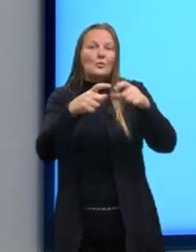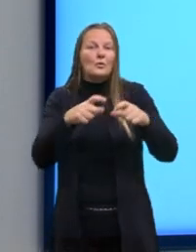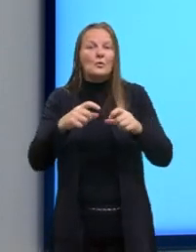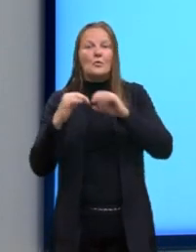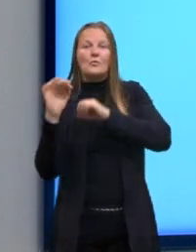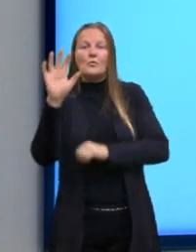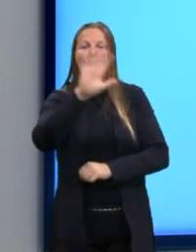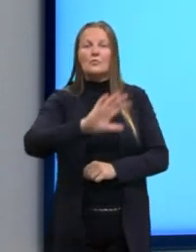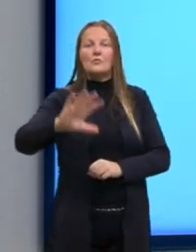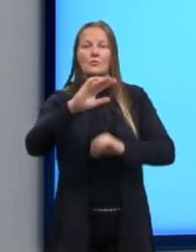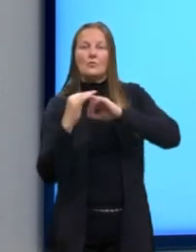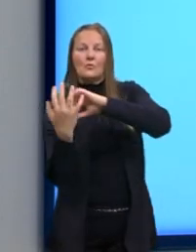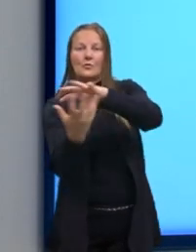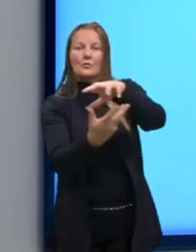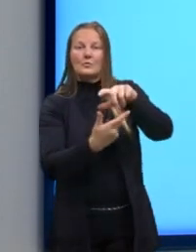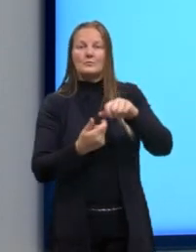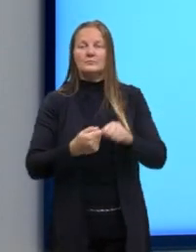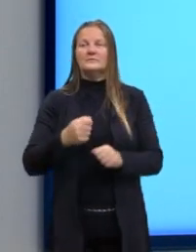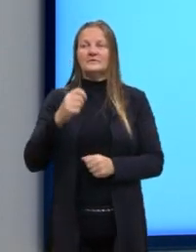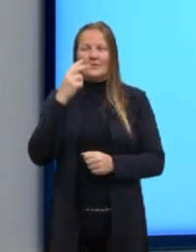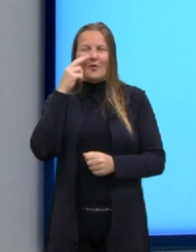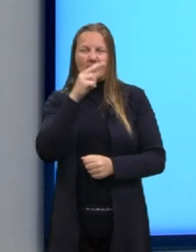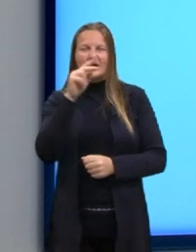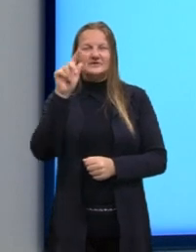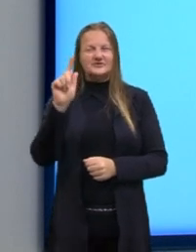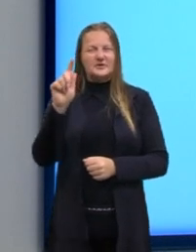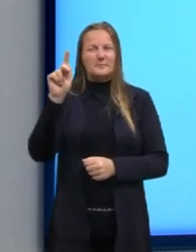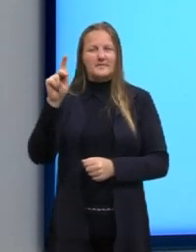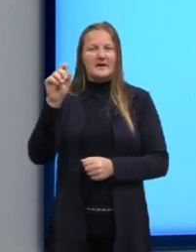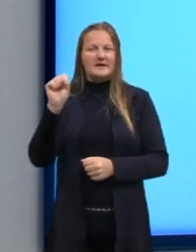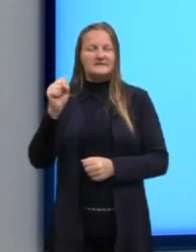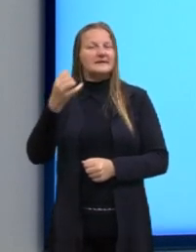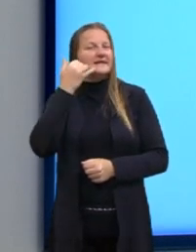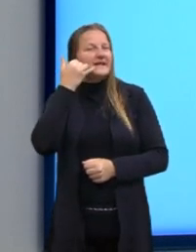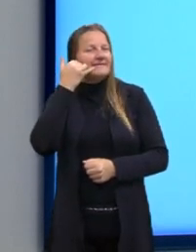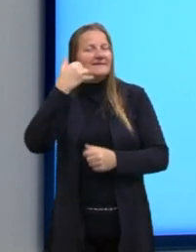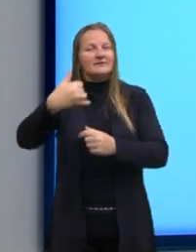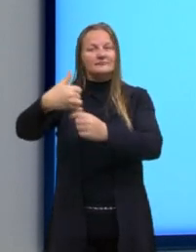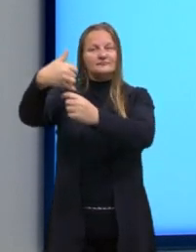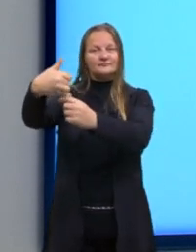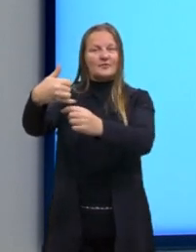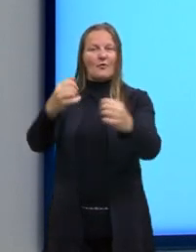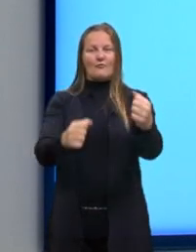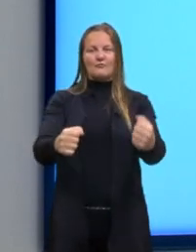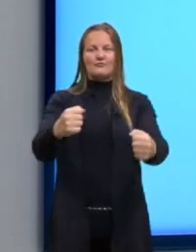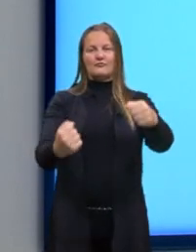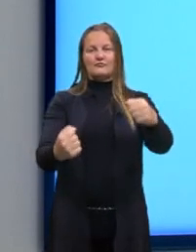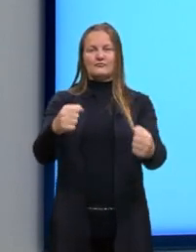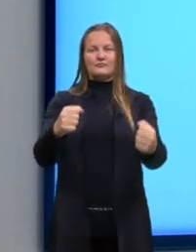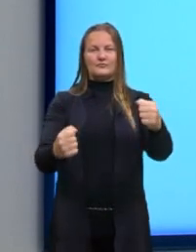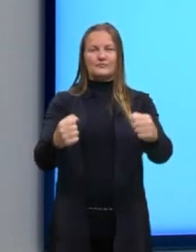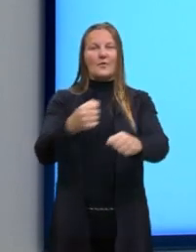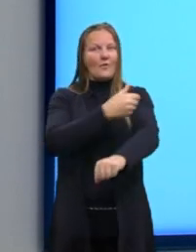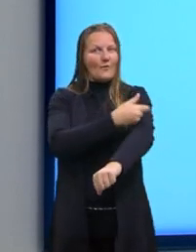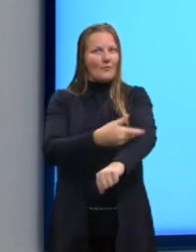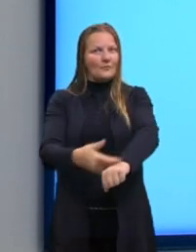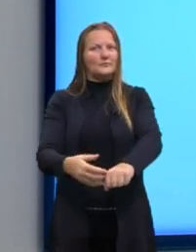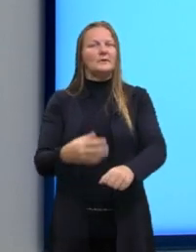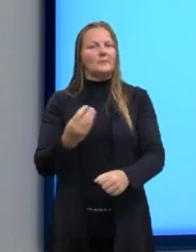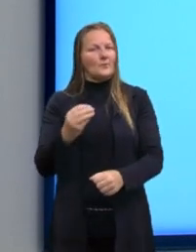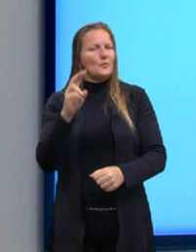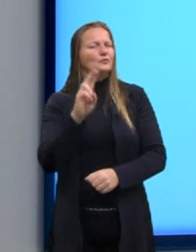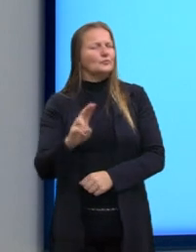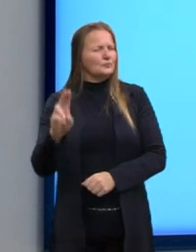nós temos, a gente consegue ver que é um telefone ali posicionado no veículo, como a gente costuma muito